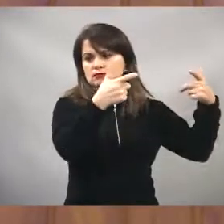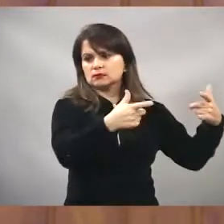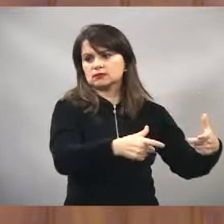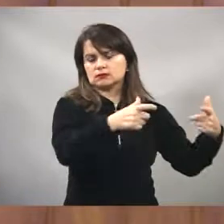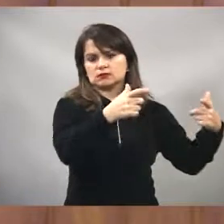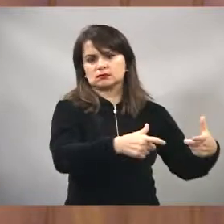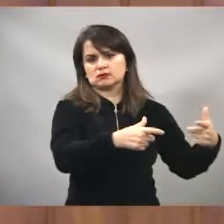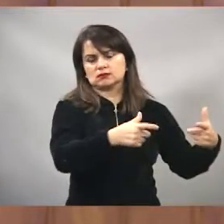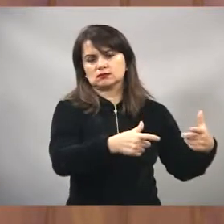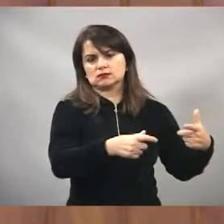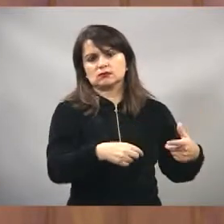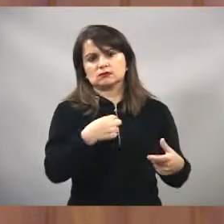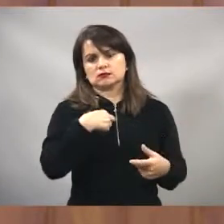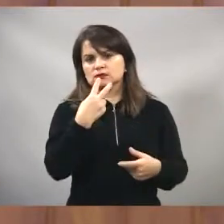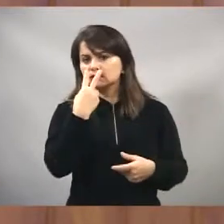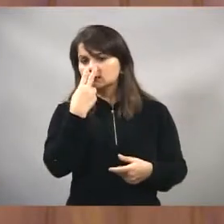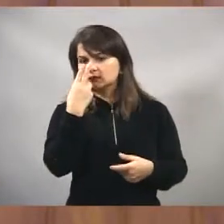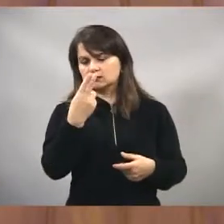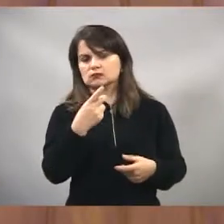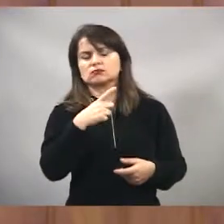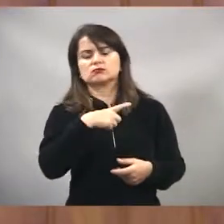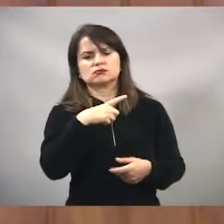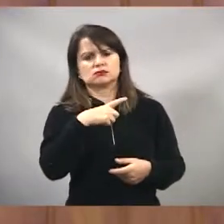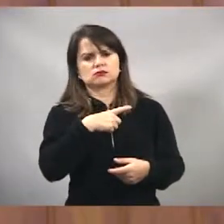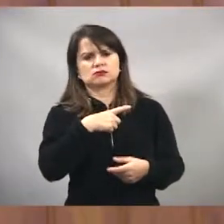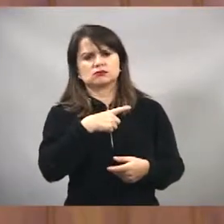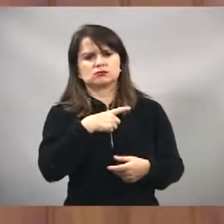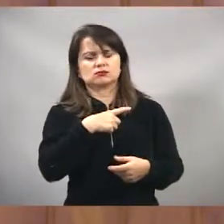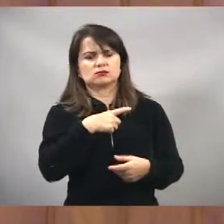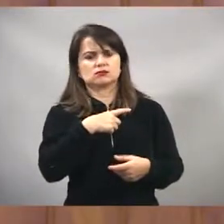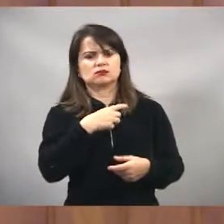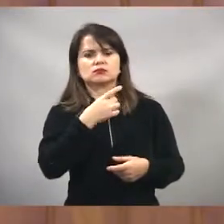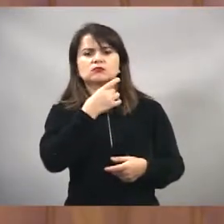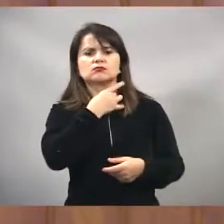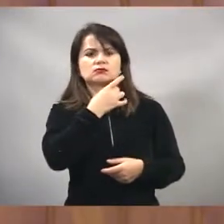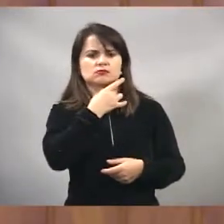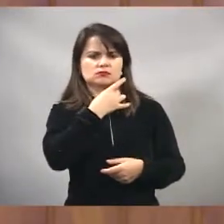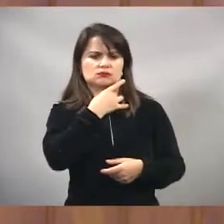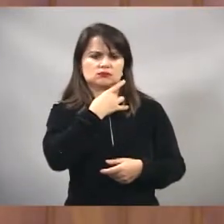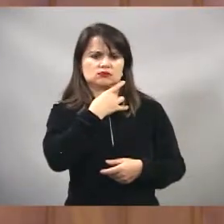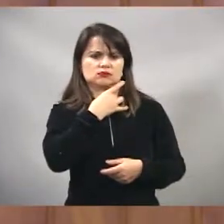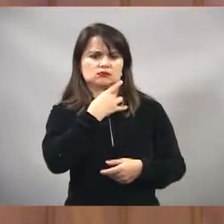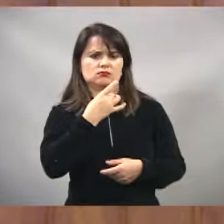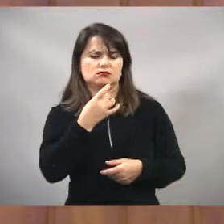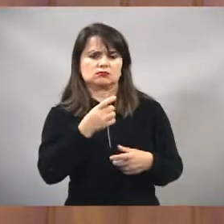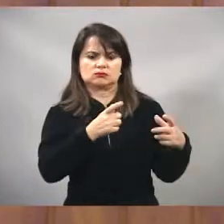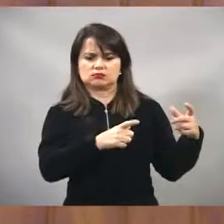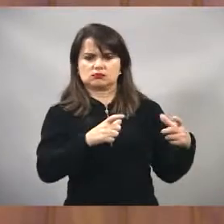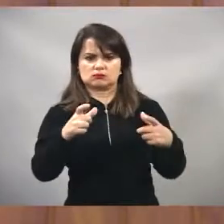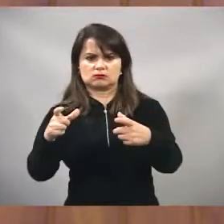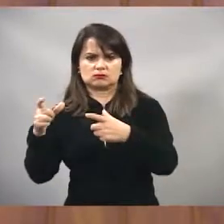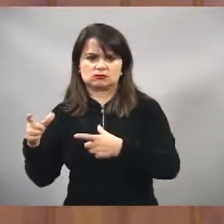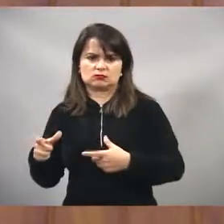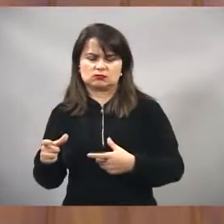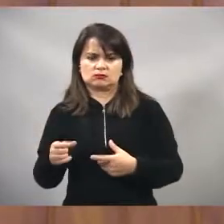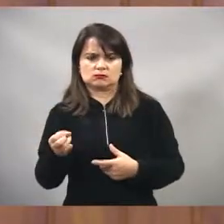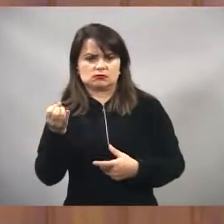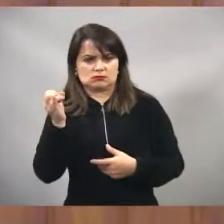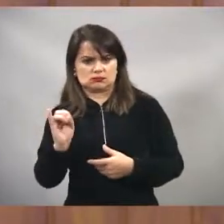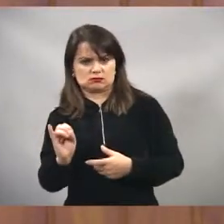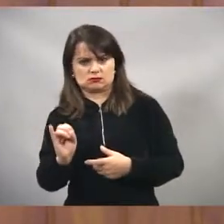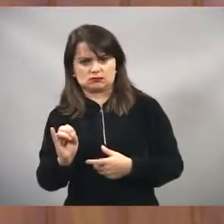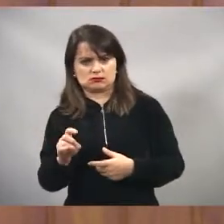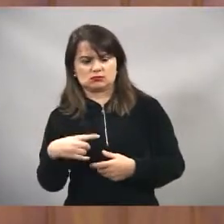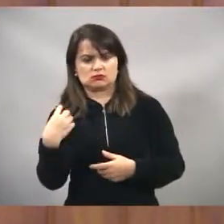tem alguns lugares na nossa cidade que se unirmos, vereador Marcos Resende, da forma que foi feito esse ano, vereador